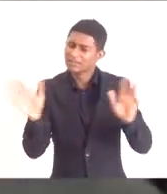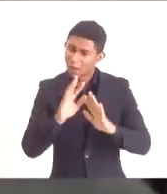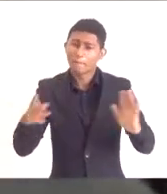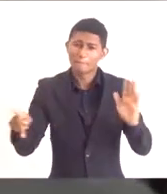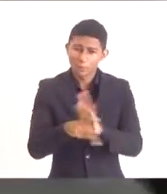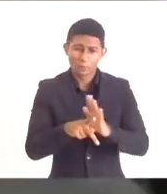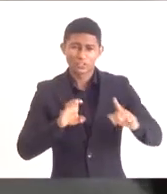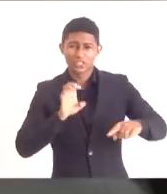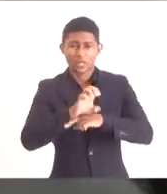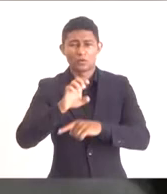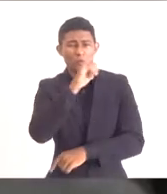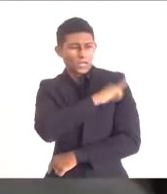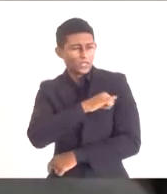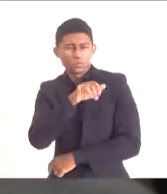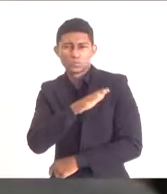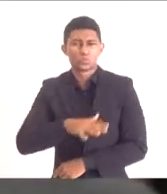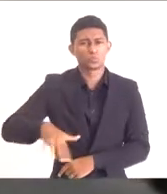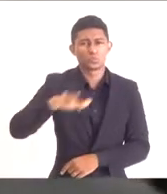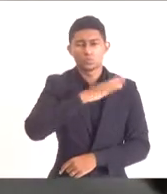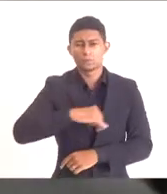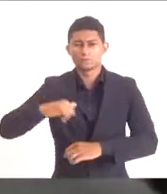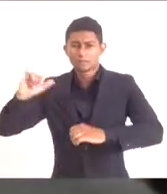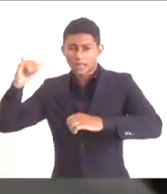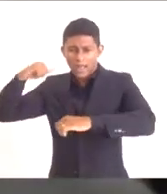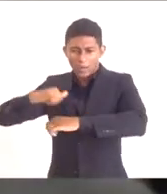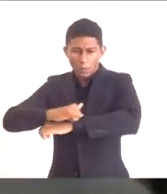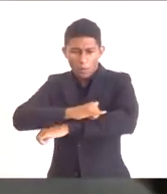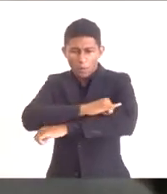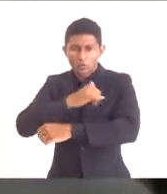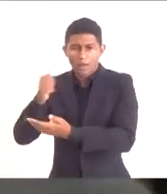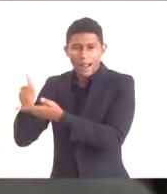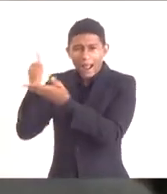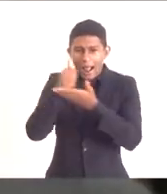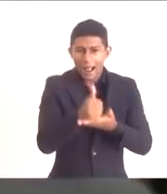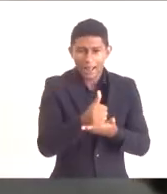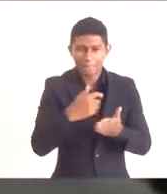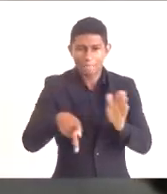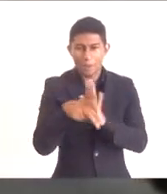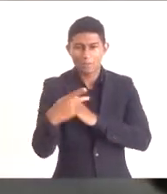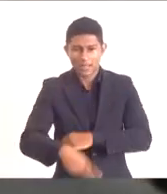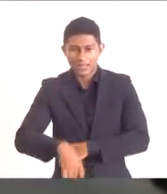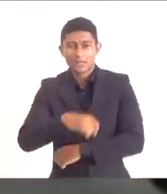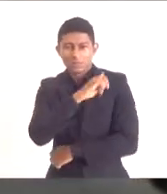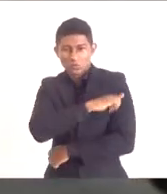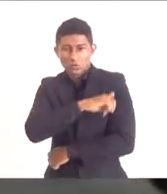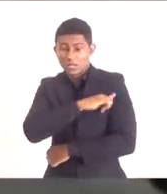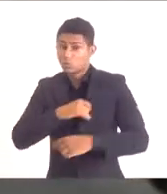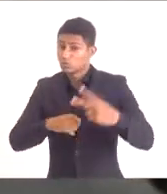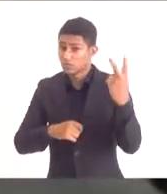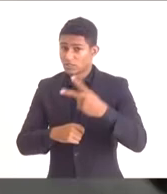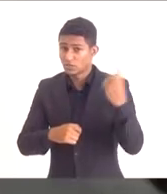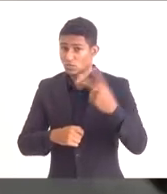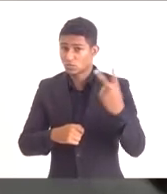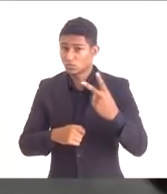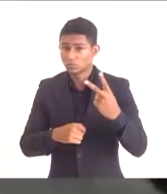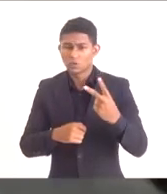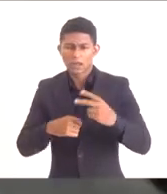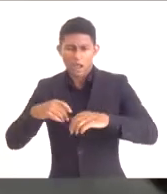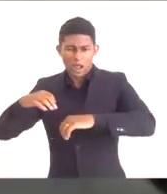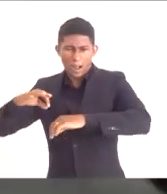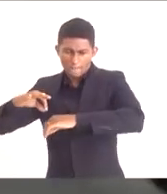de Janeiro, segundo o aeroporto de carga do estado do Rio de Janeiro, uma das dez maiores pistas do Brasil,